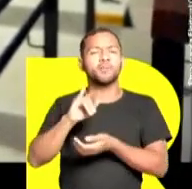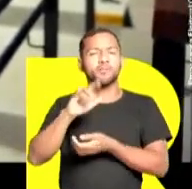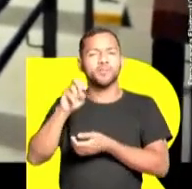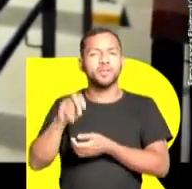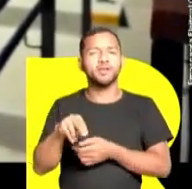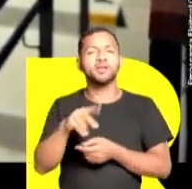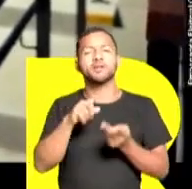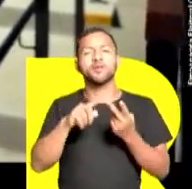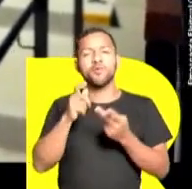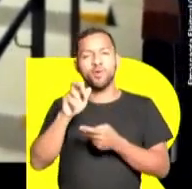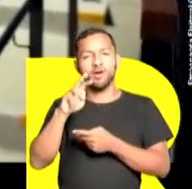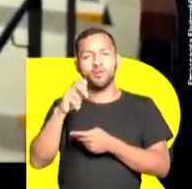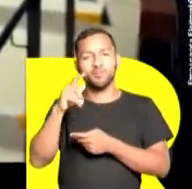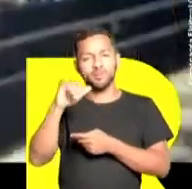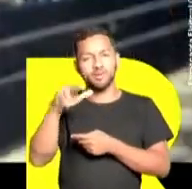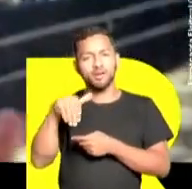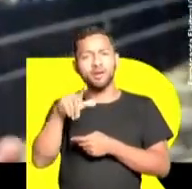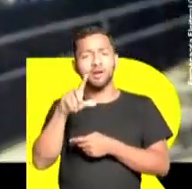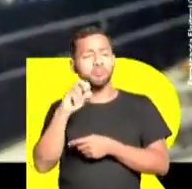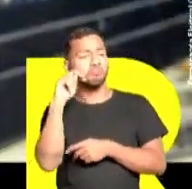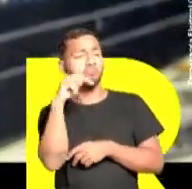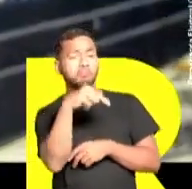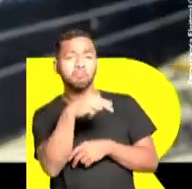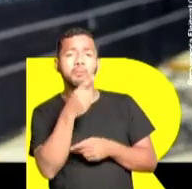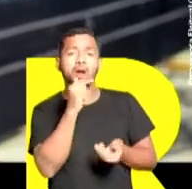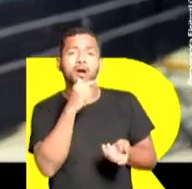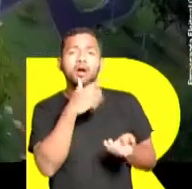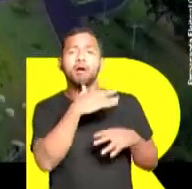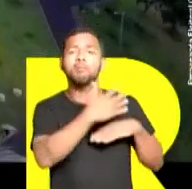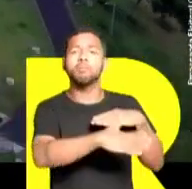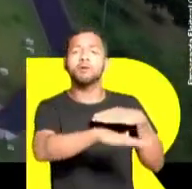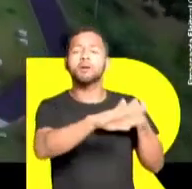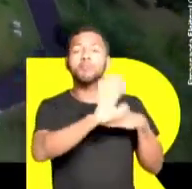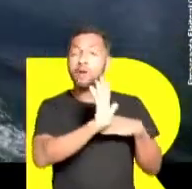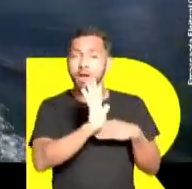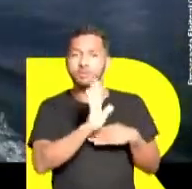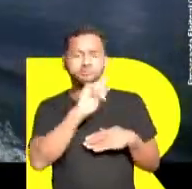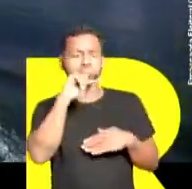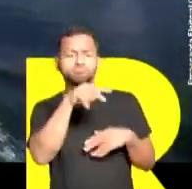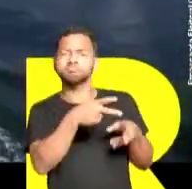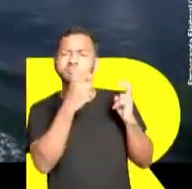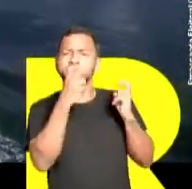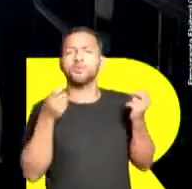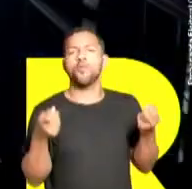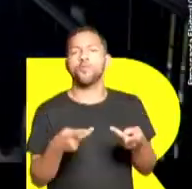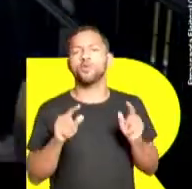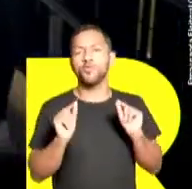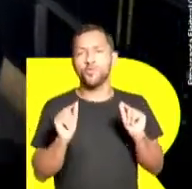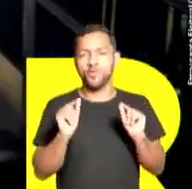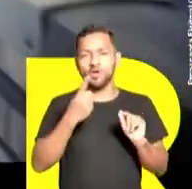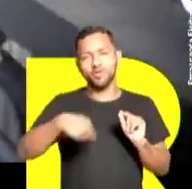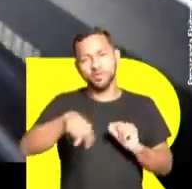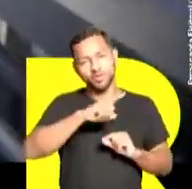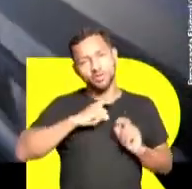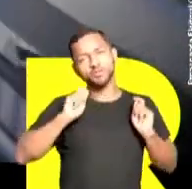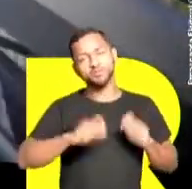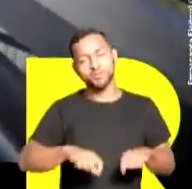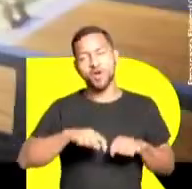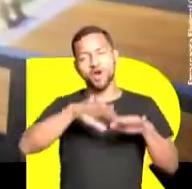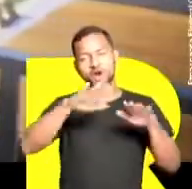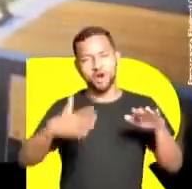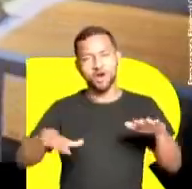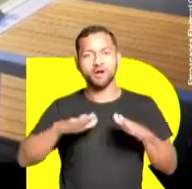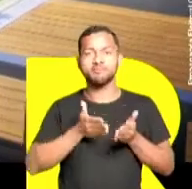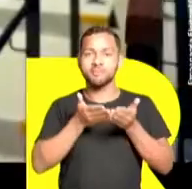Billings, a represa Guarapiranga, enviam água. Também via, mas enxergava mais. Enxergava uma oportunidade de utilizar as nossas